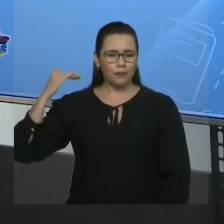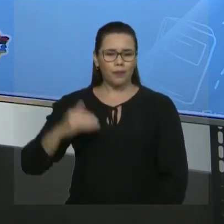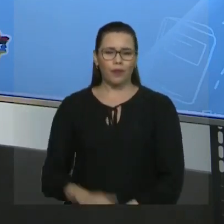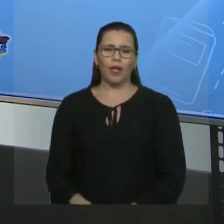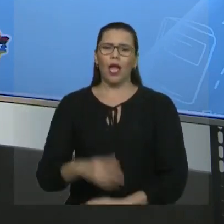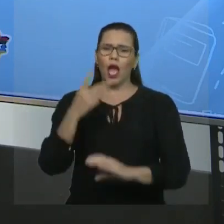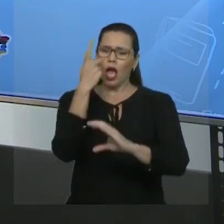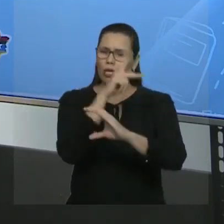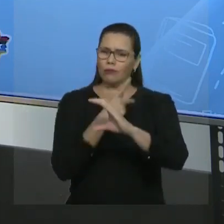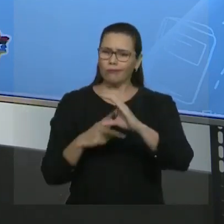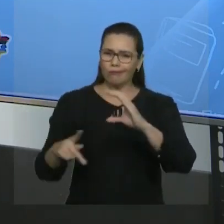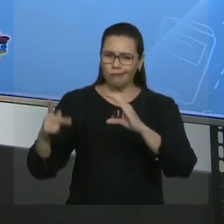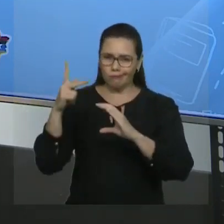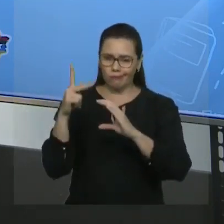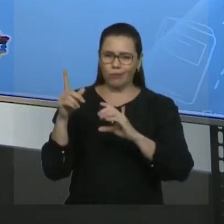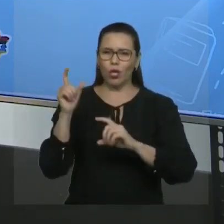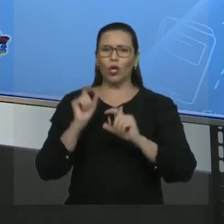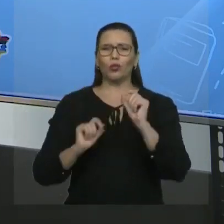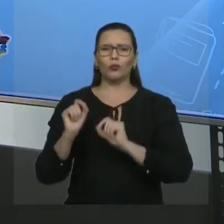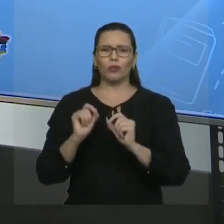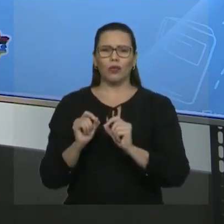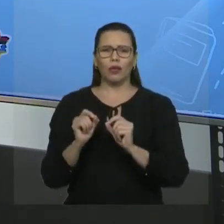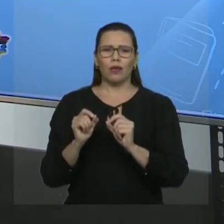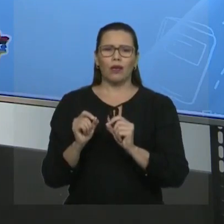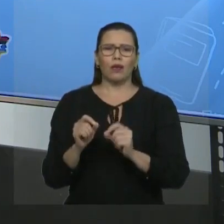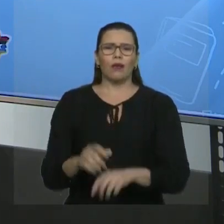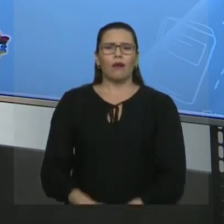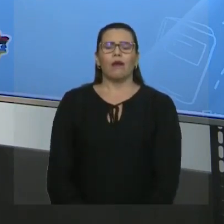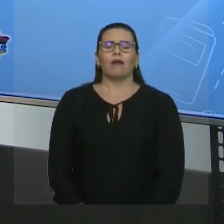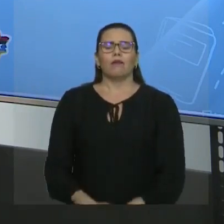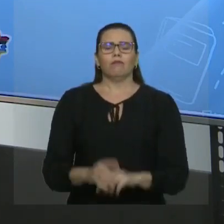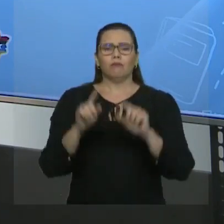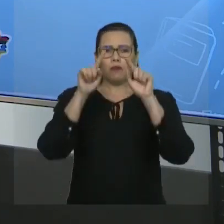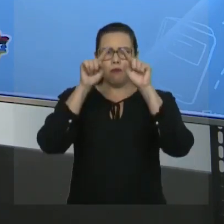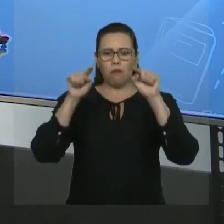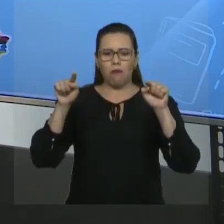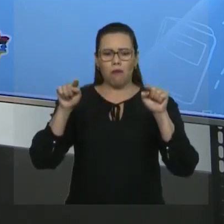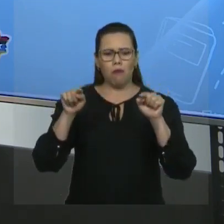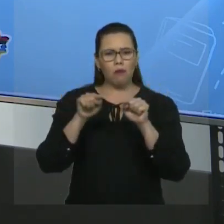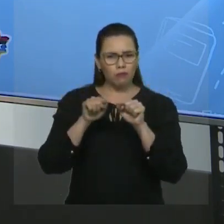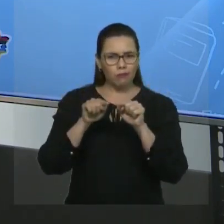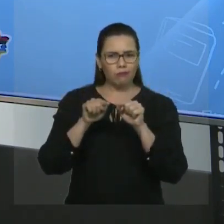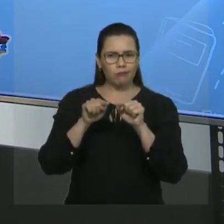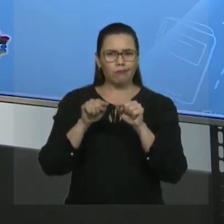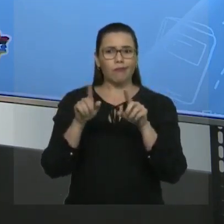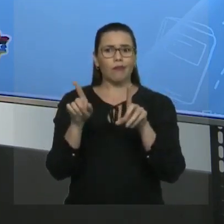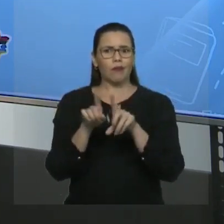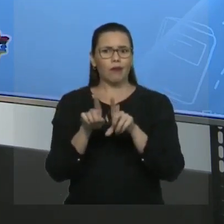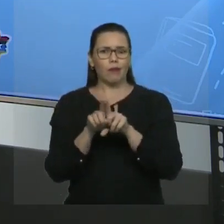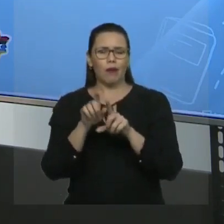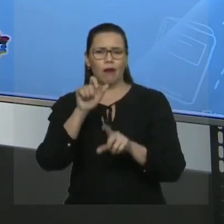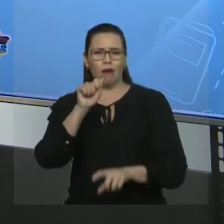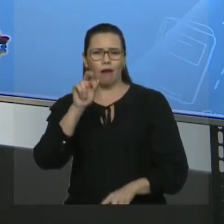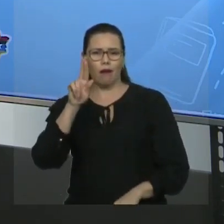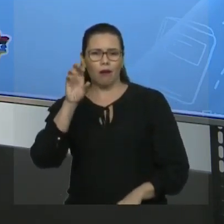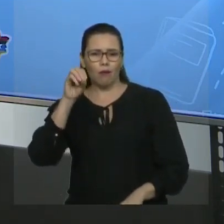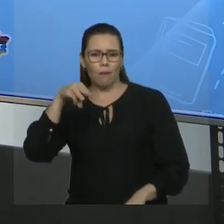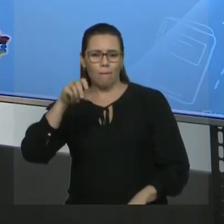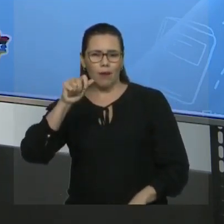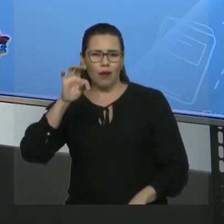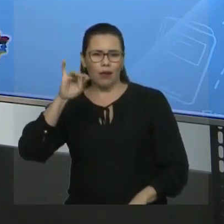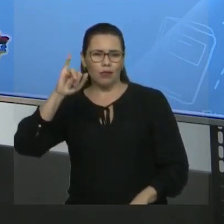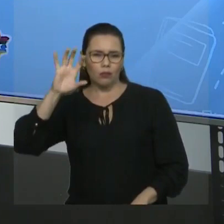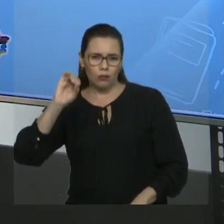cadeia fechada, falamos de hidrocarbonetos aromáticos e demos início ao estudo da